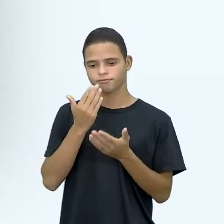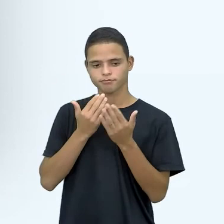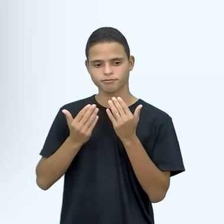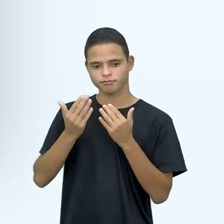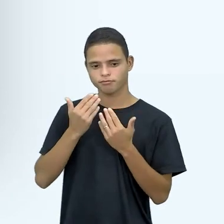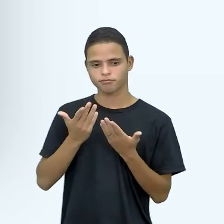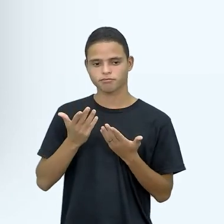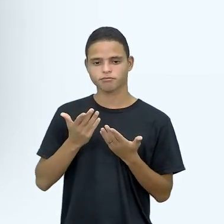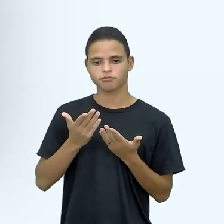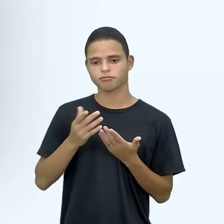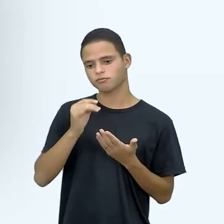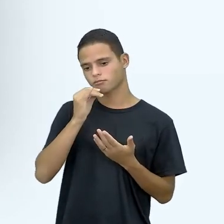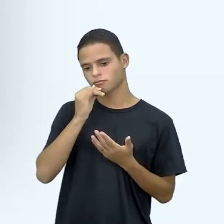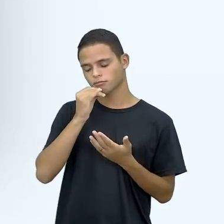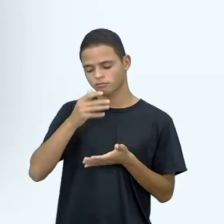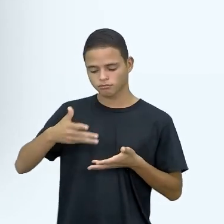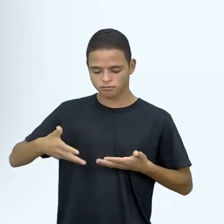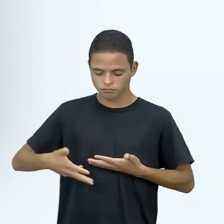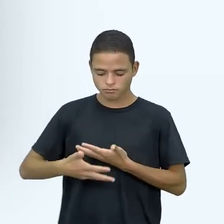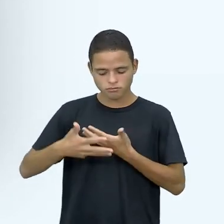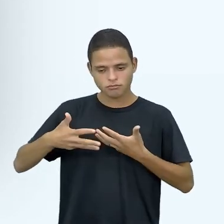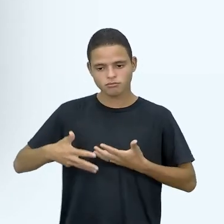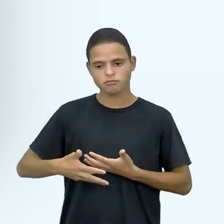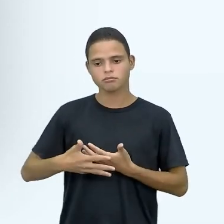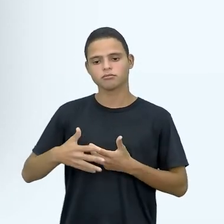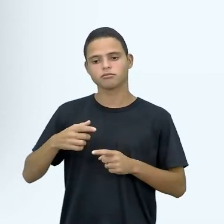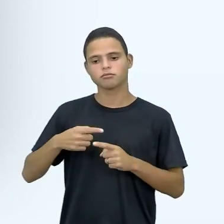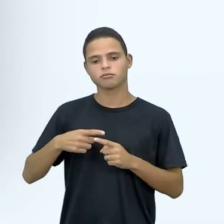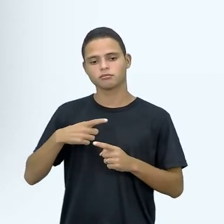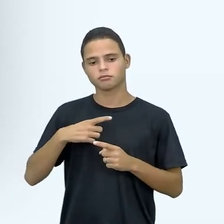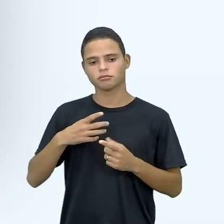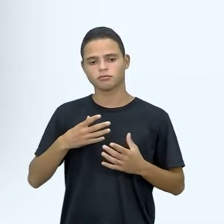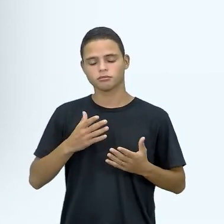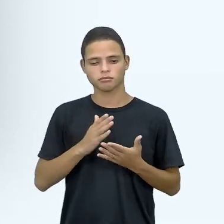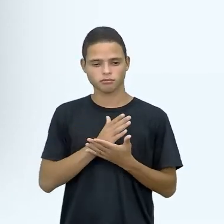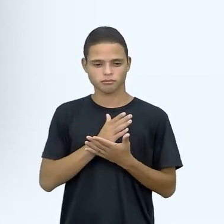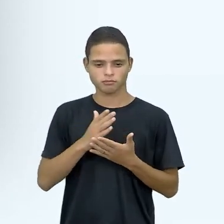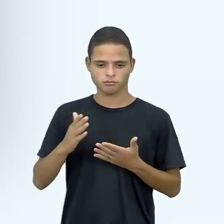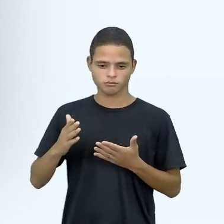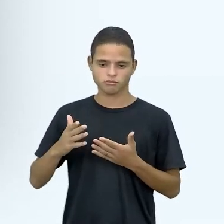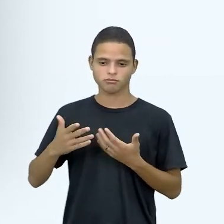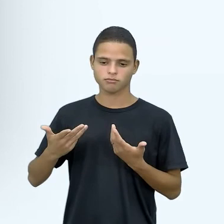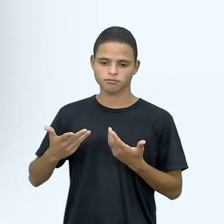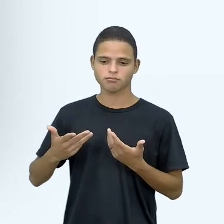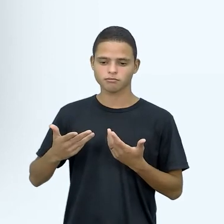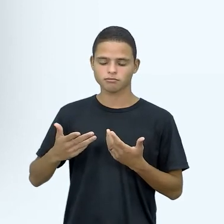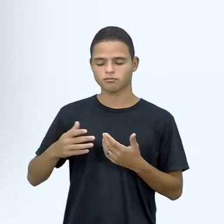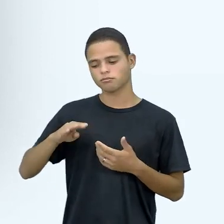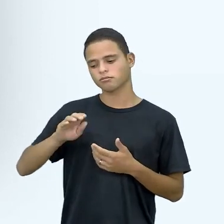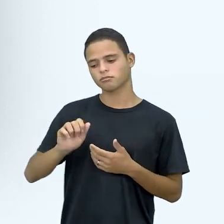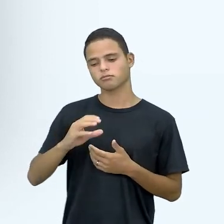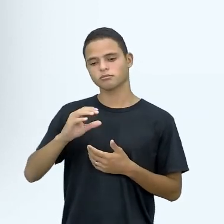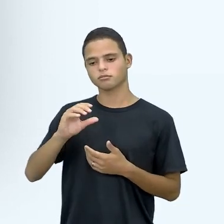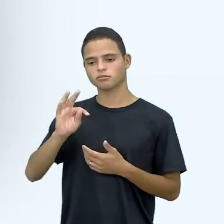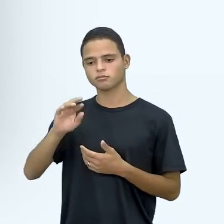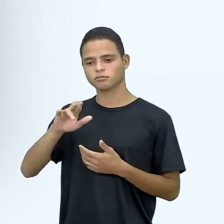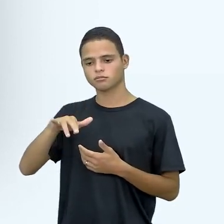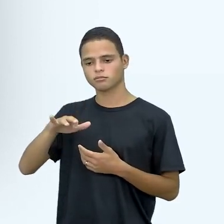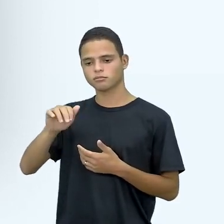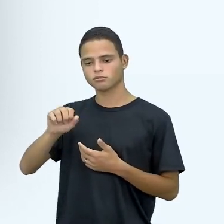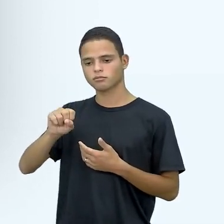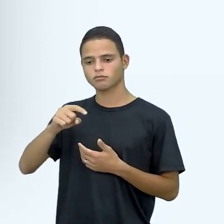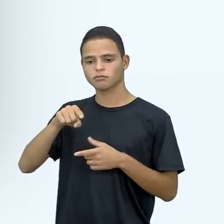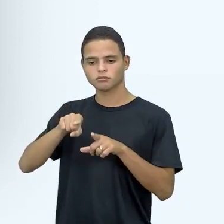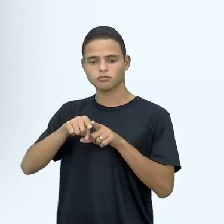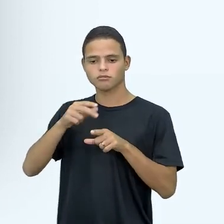vegetais, né, por causa do risco de bactérias, né, para implicar o sistema imunológico, e também não pode comer carne,